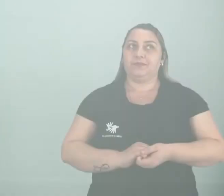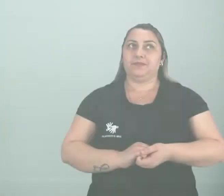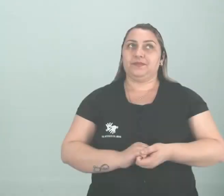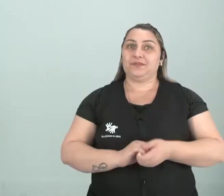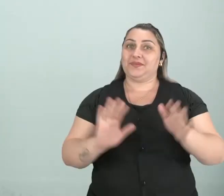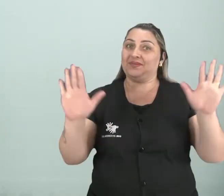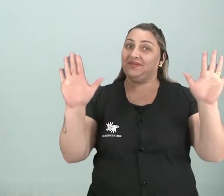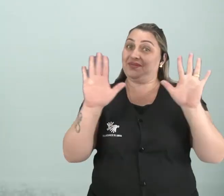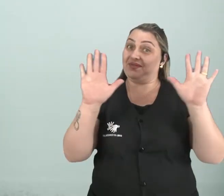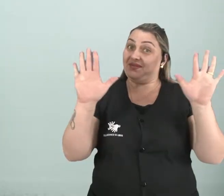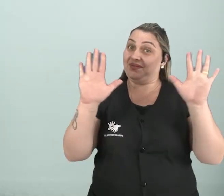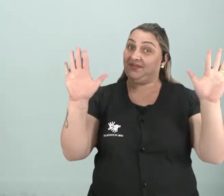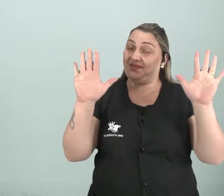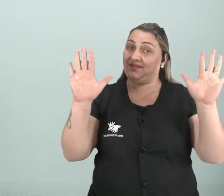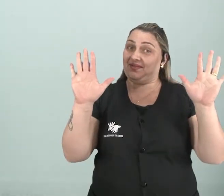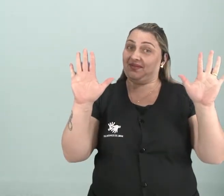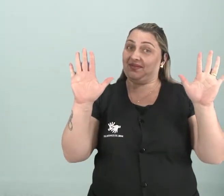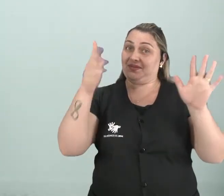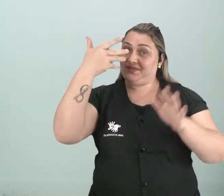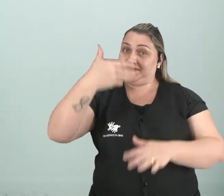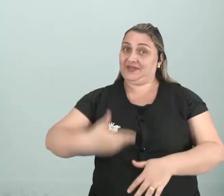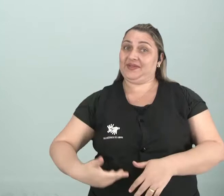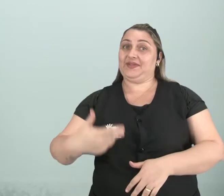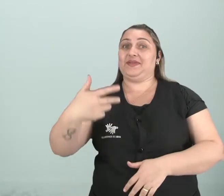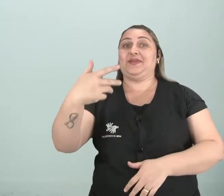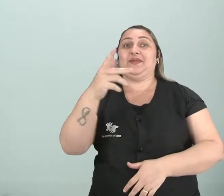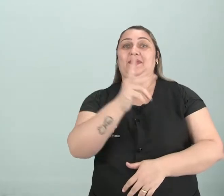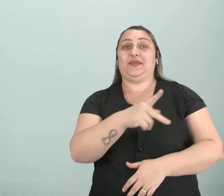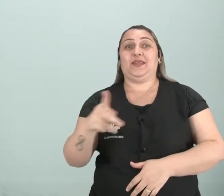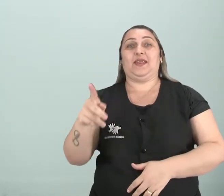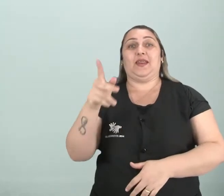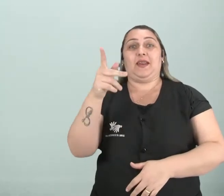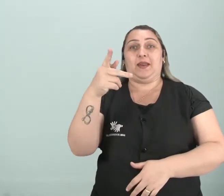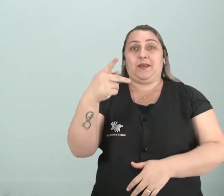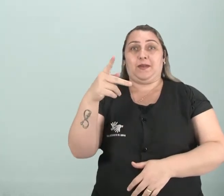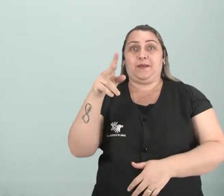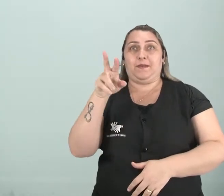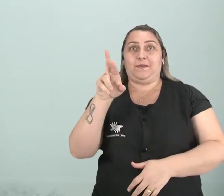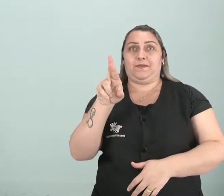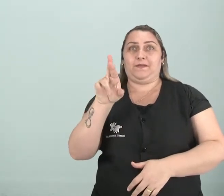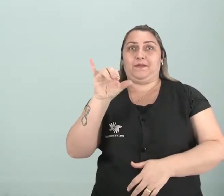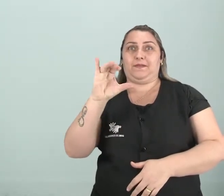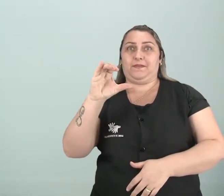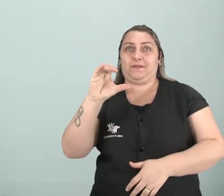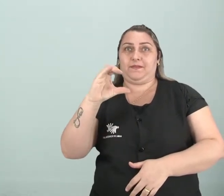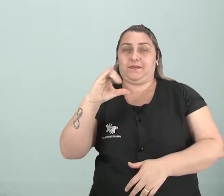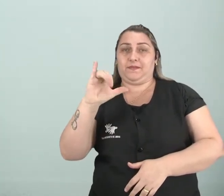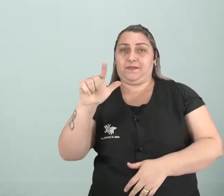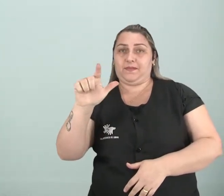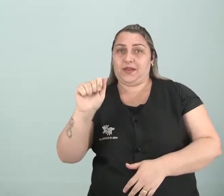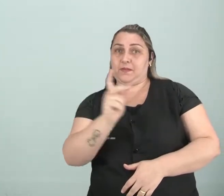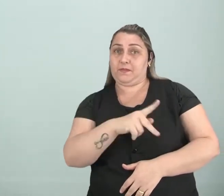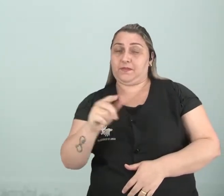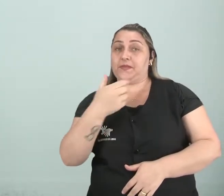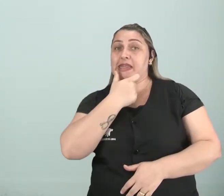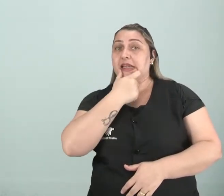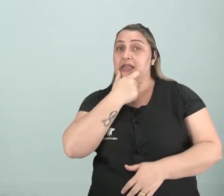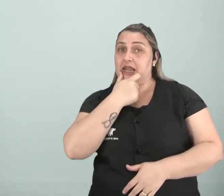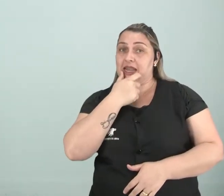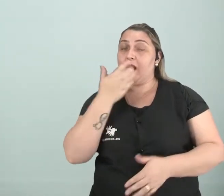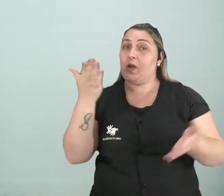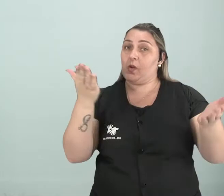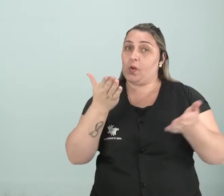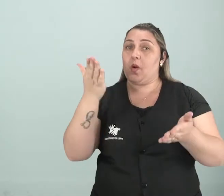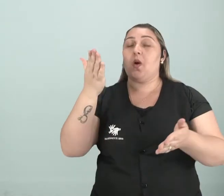Oi gente, eu sou a teacher Priscila, sou professora de inglês e hoje nós vamos ter mais uma aula.